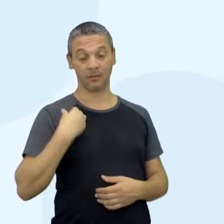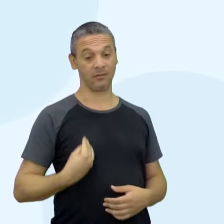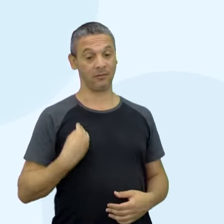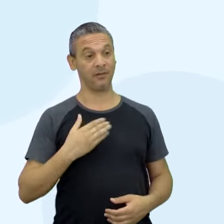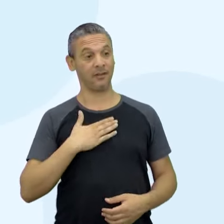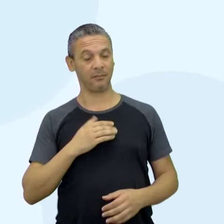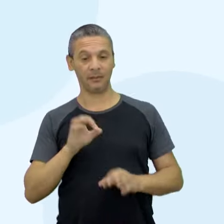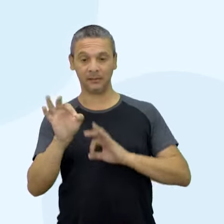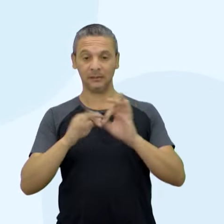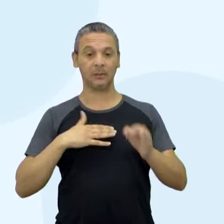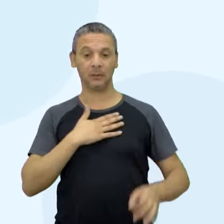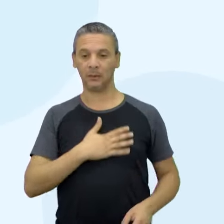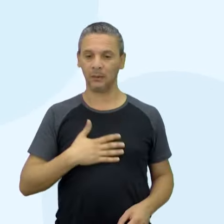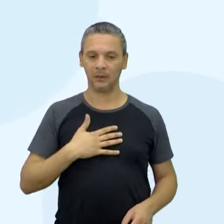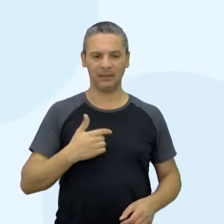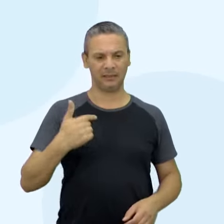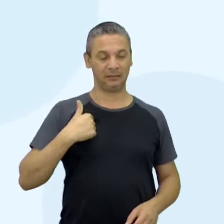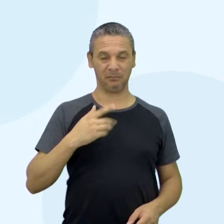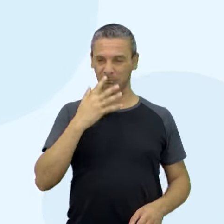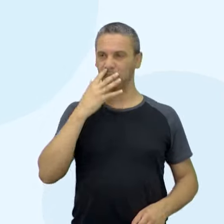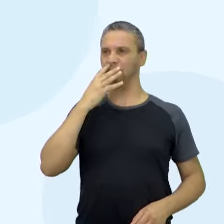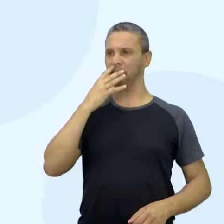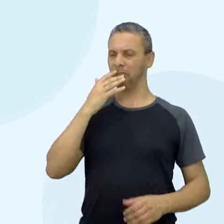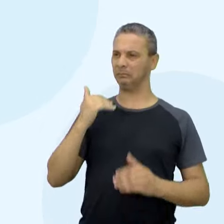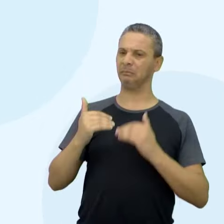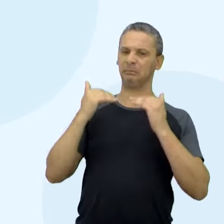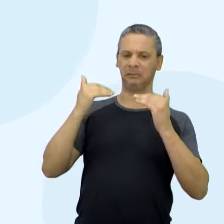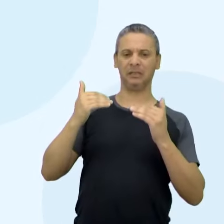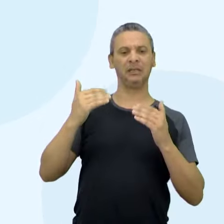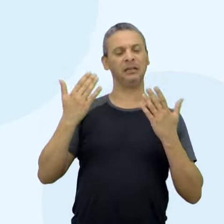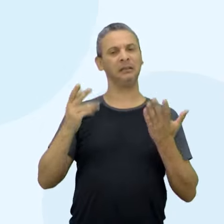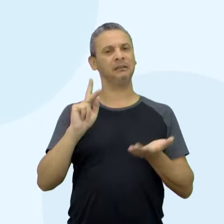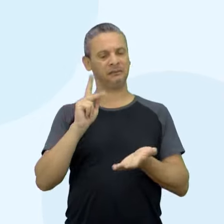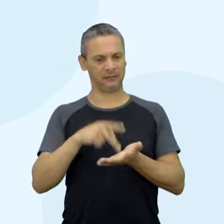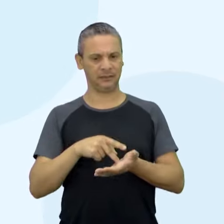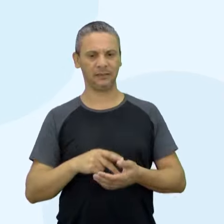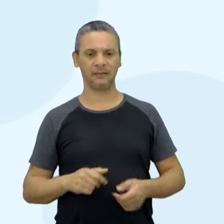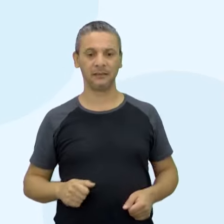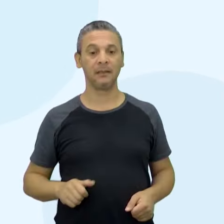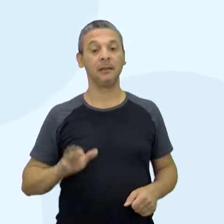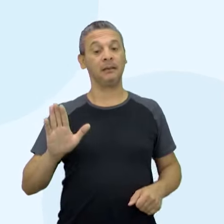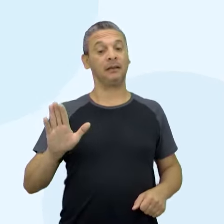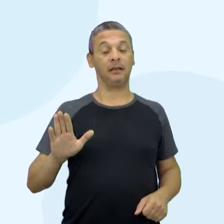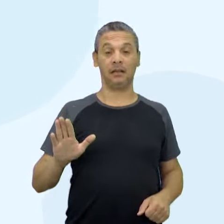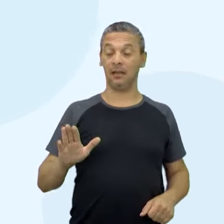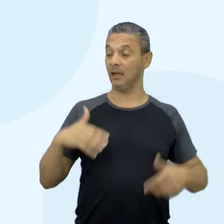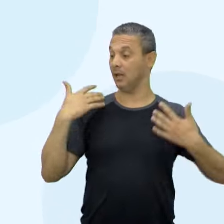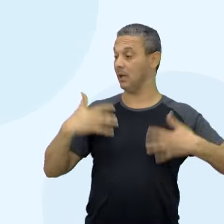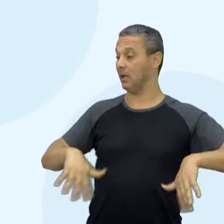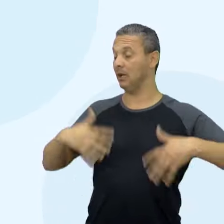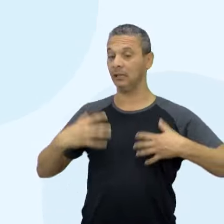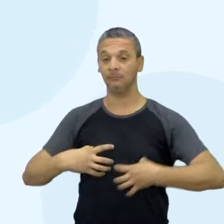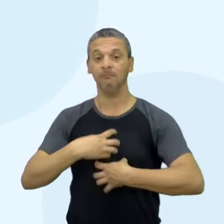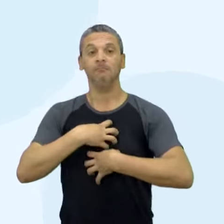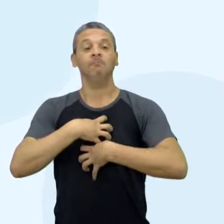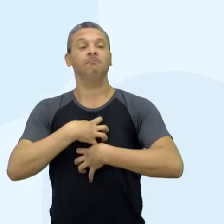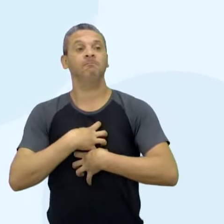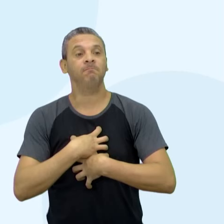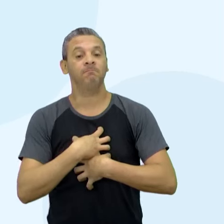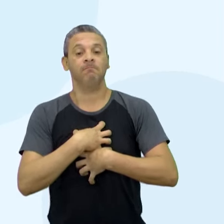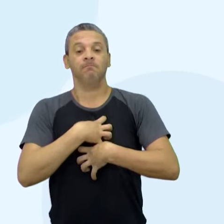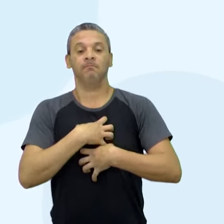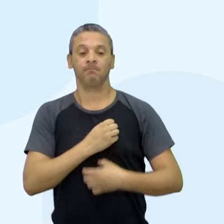vida. Devo estar exagerando. Com certeza estou. Mas não preciso exagerar nas sensações que